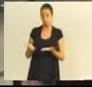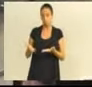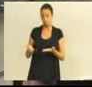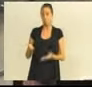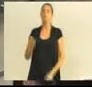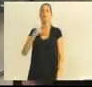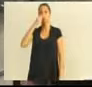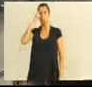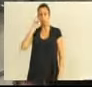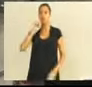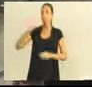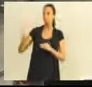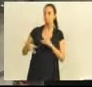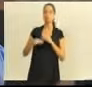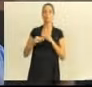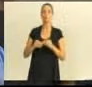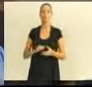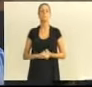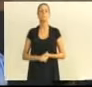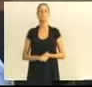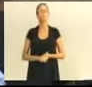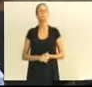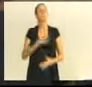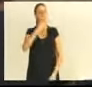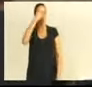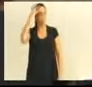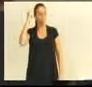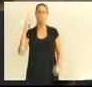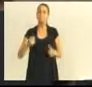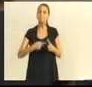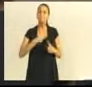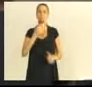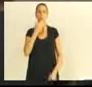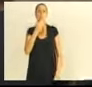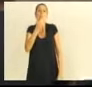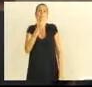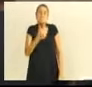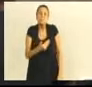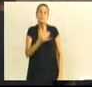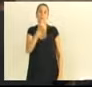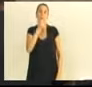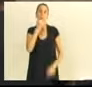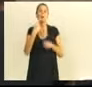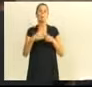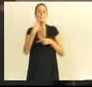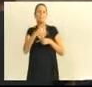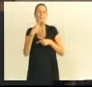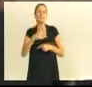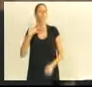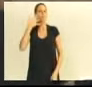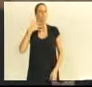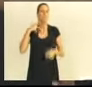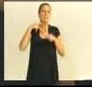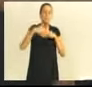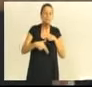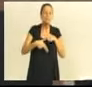o vereador Jefferson Forrest. Vereador Ivanates, eu quero primeiro pedir desculpa por interromper o pronunciamento de vossa excelência, mas não podia deixar de fazê-lo.